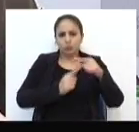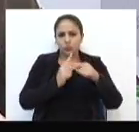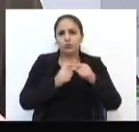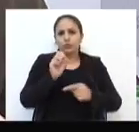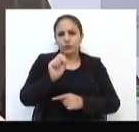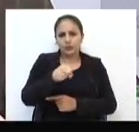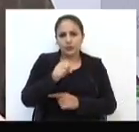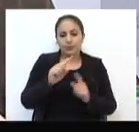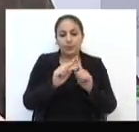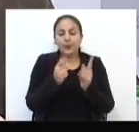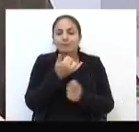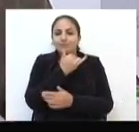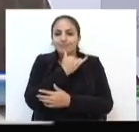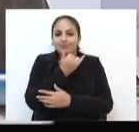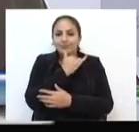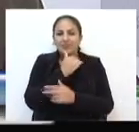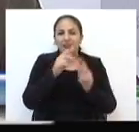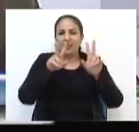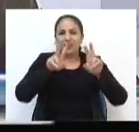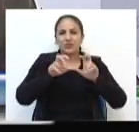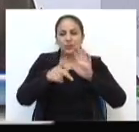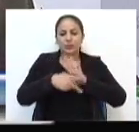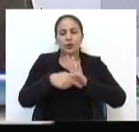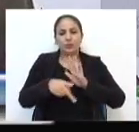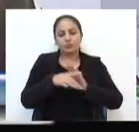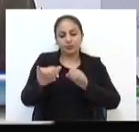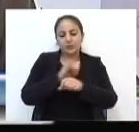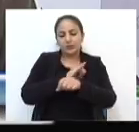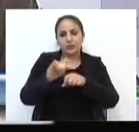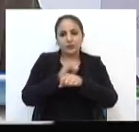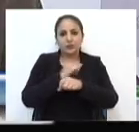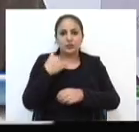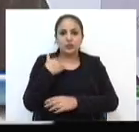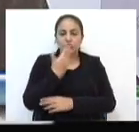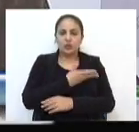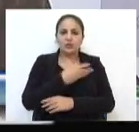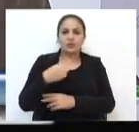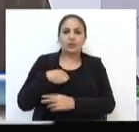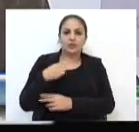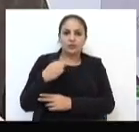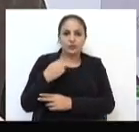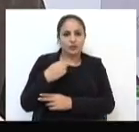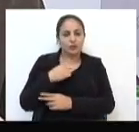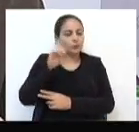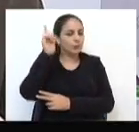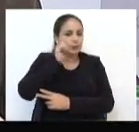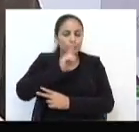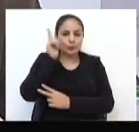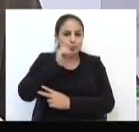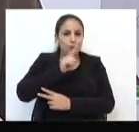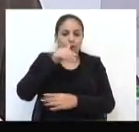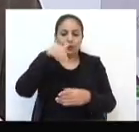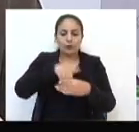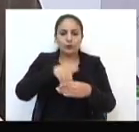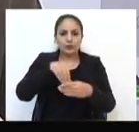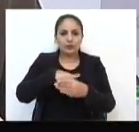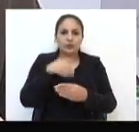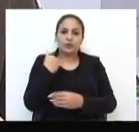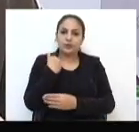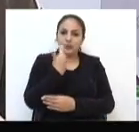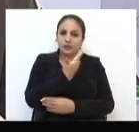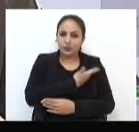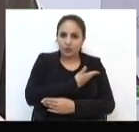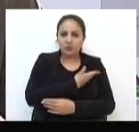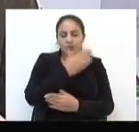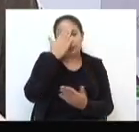positiva. Infelizmente, por uma questão de estratégia, a candidatura majoritária não conseguiu a votação que